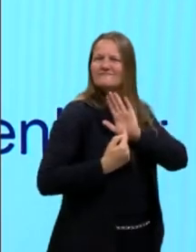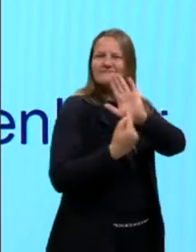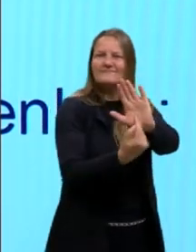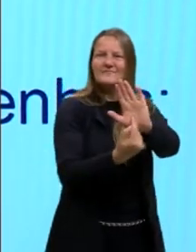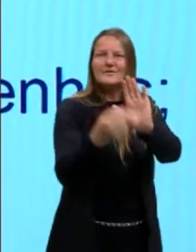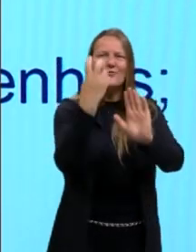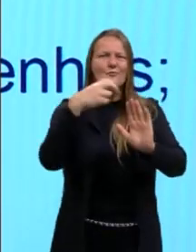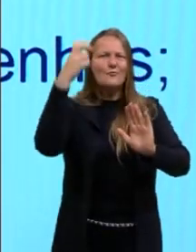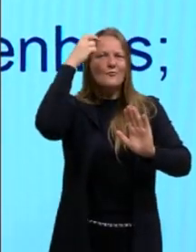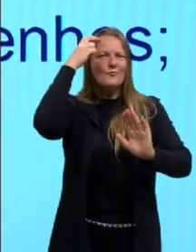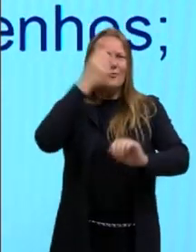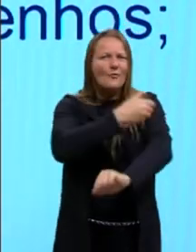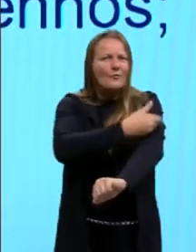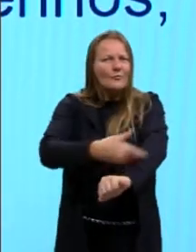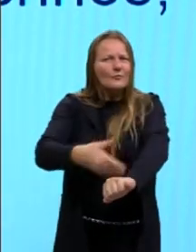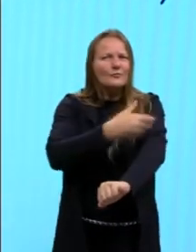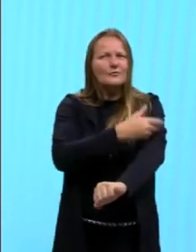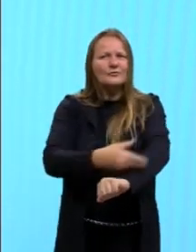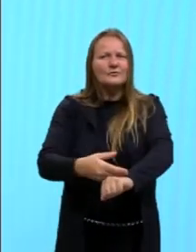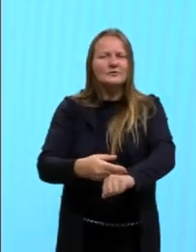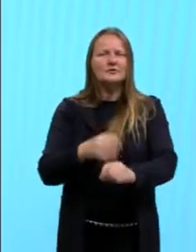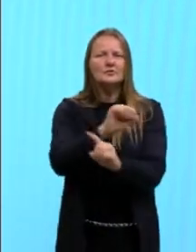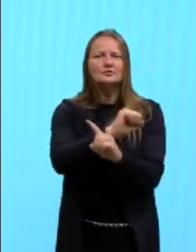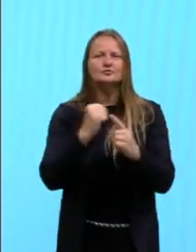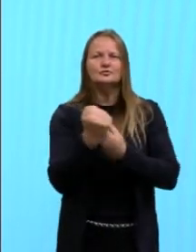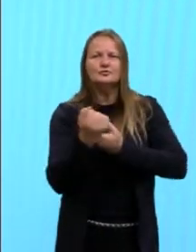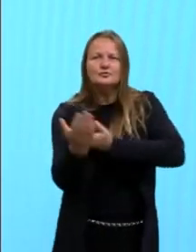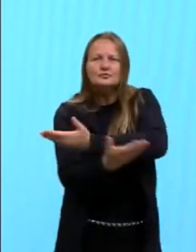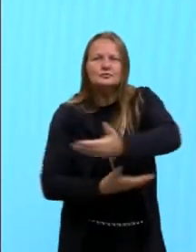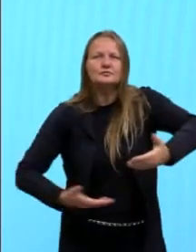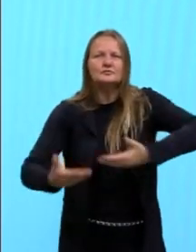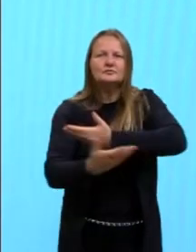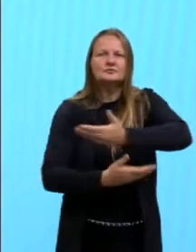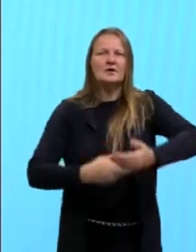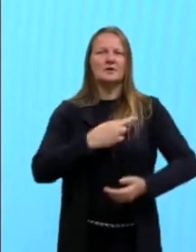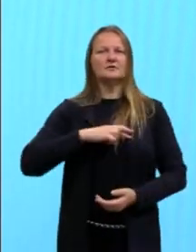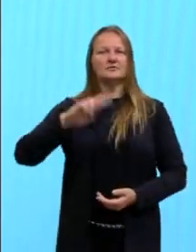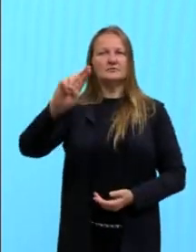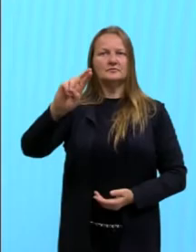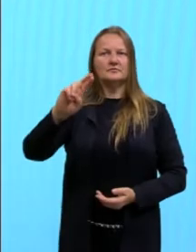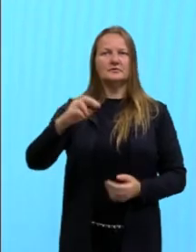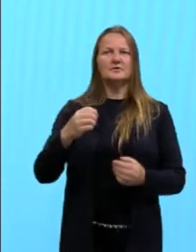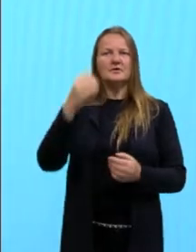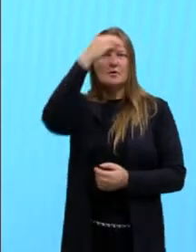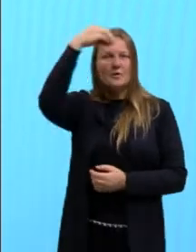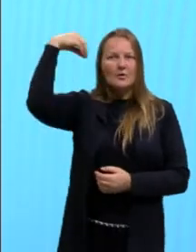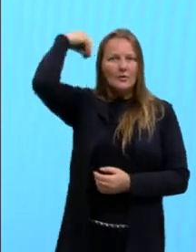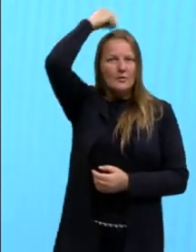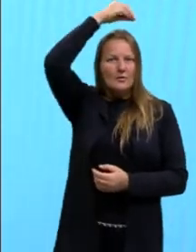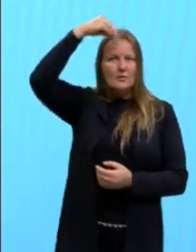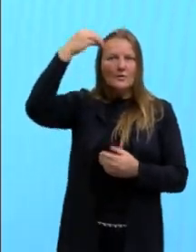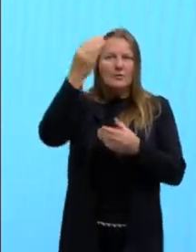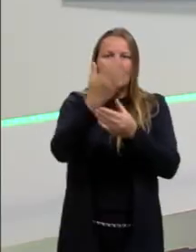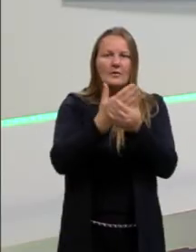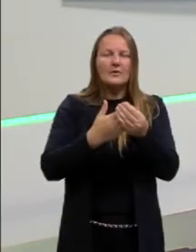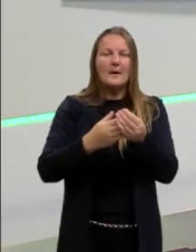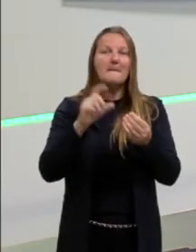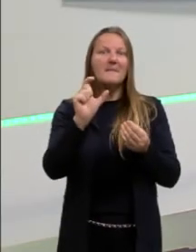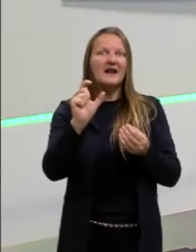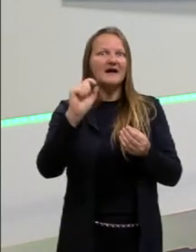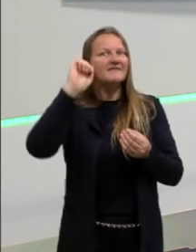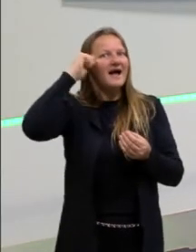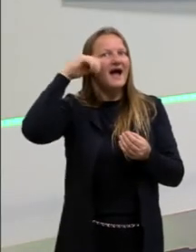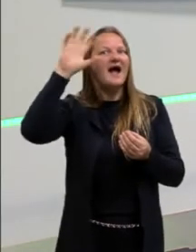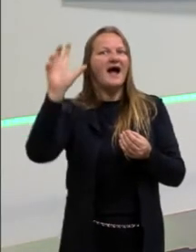Ele fala de costume, de sociabilidade, de religiosidade. Acarajé é uma palavra africana.